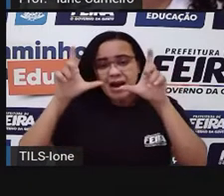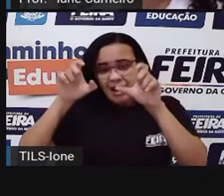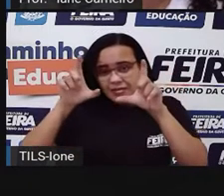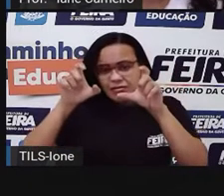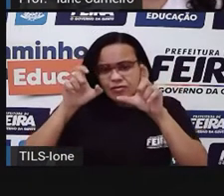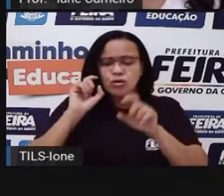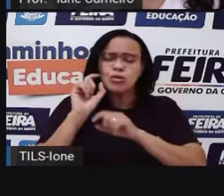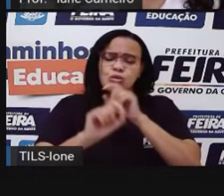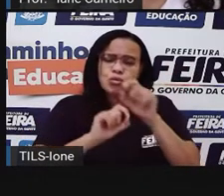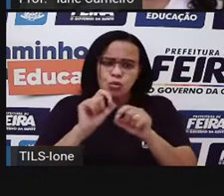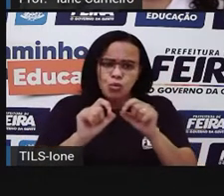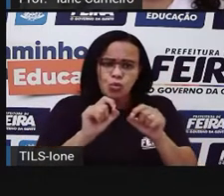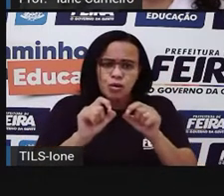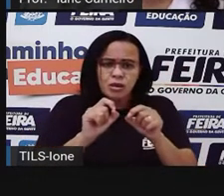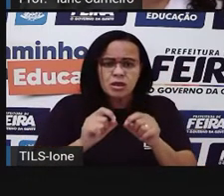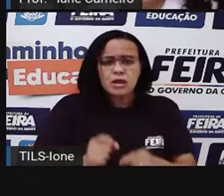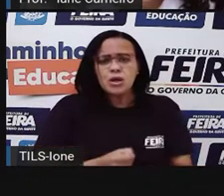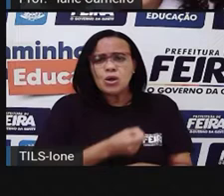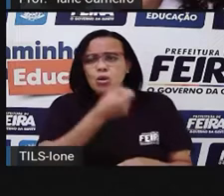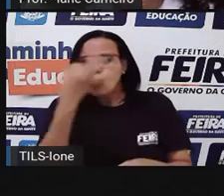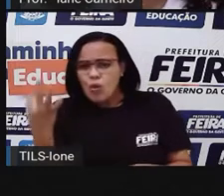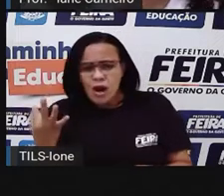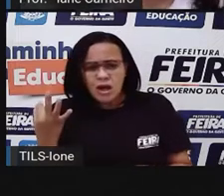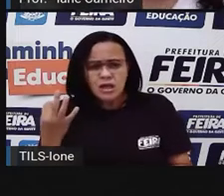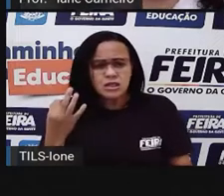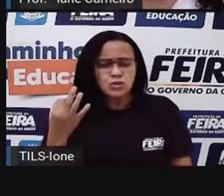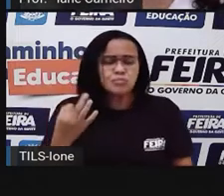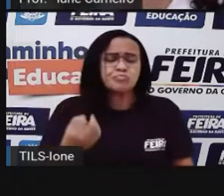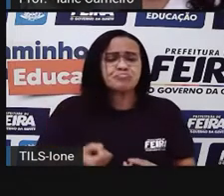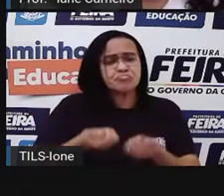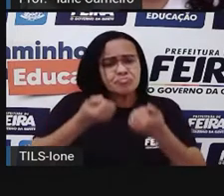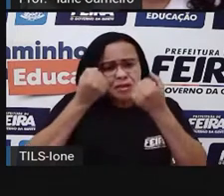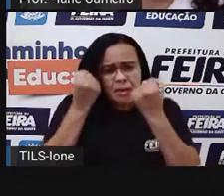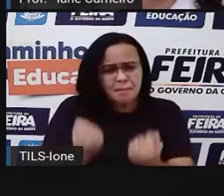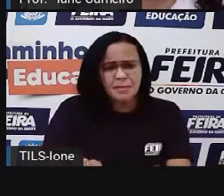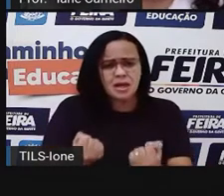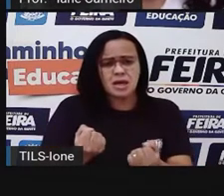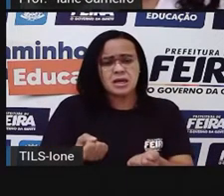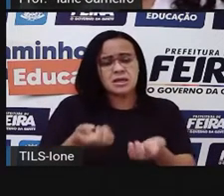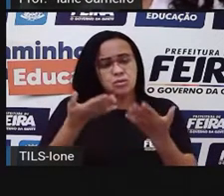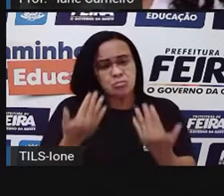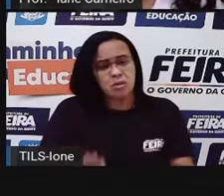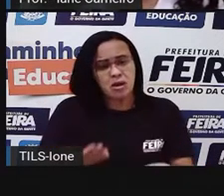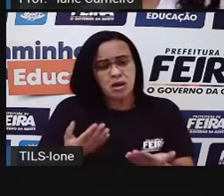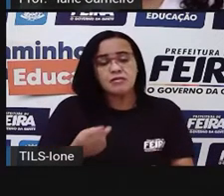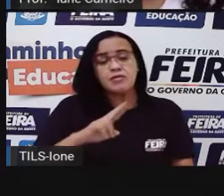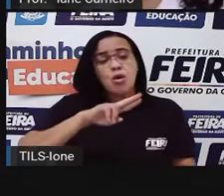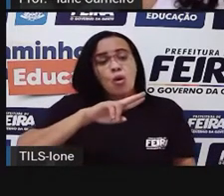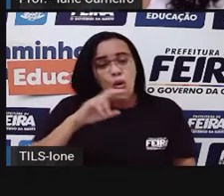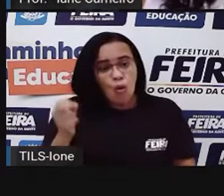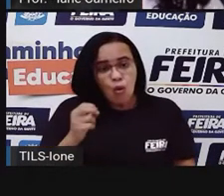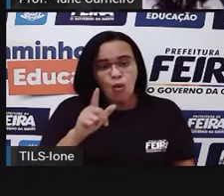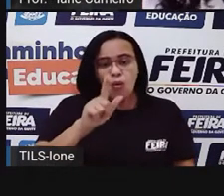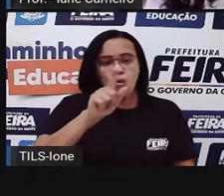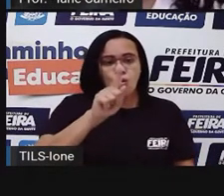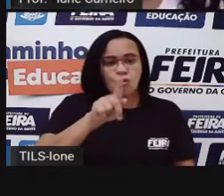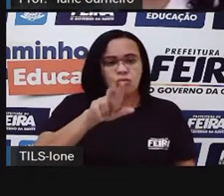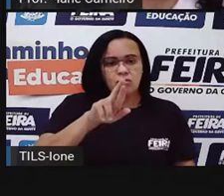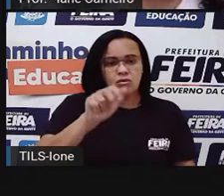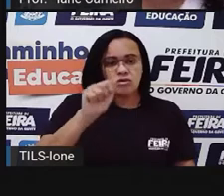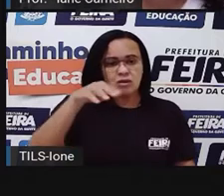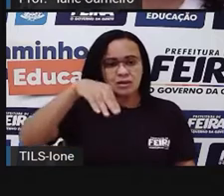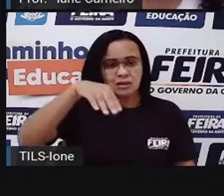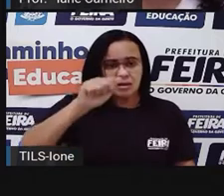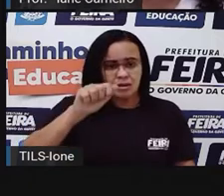produto, quanto esse produto pesa, né? Ou quanto ele tem em gramas, em mililitros, né?